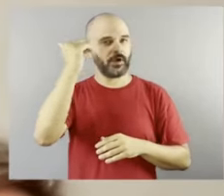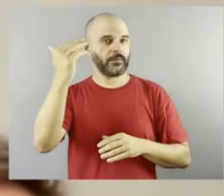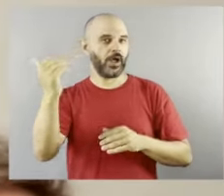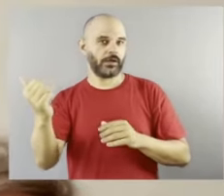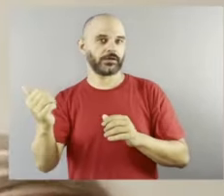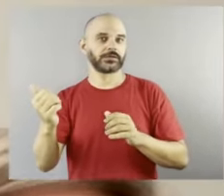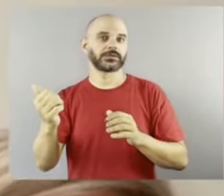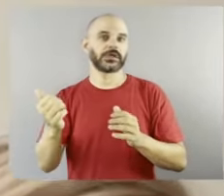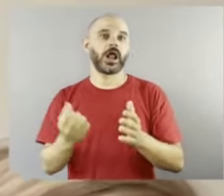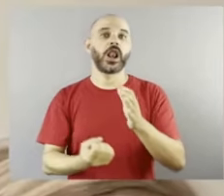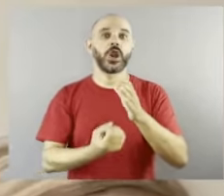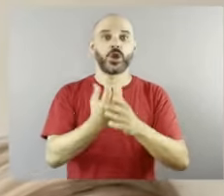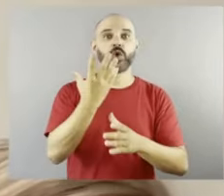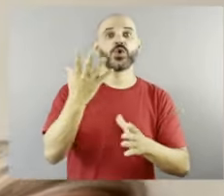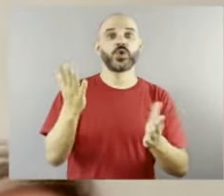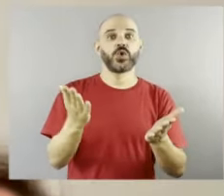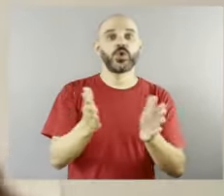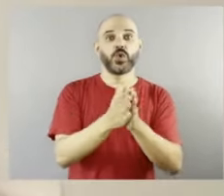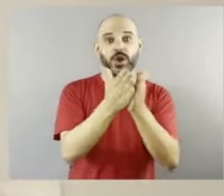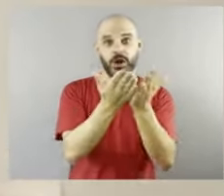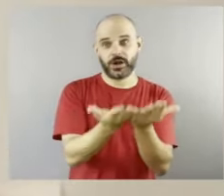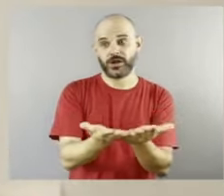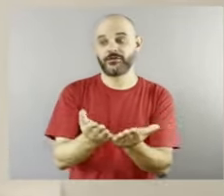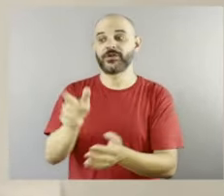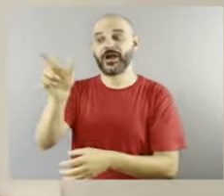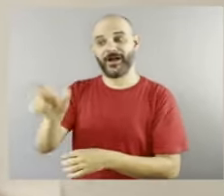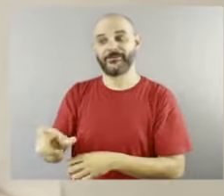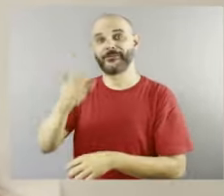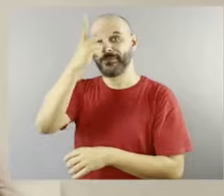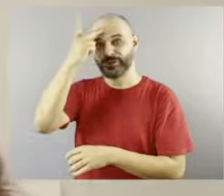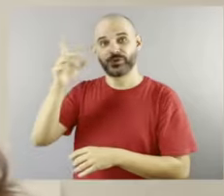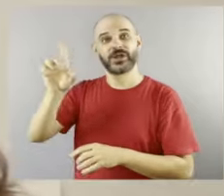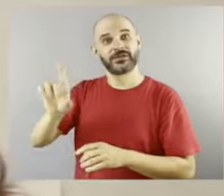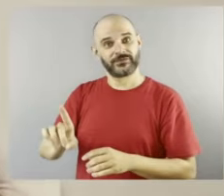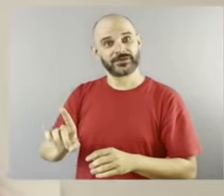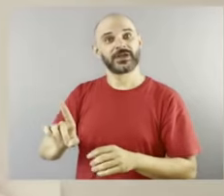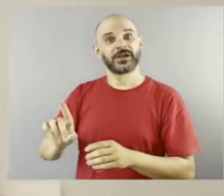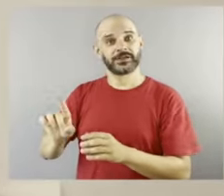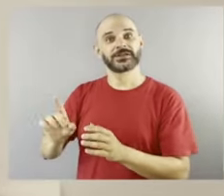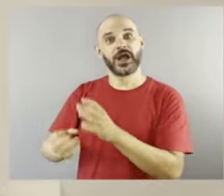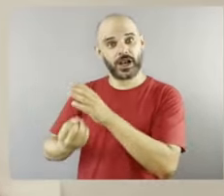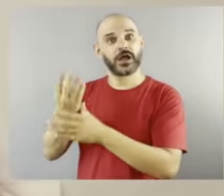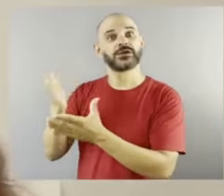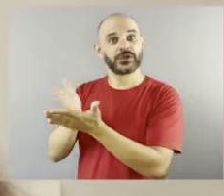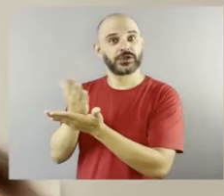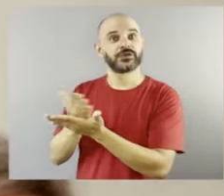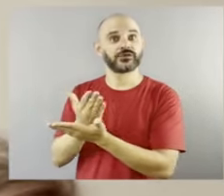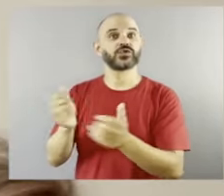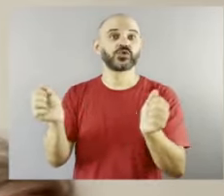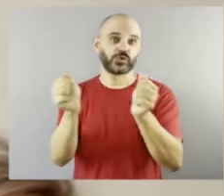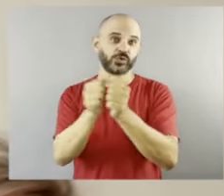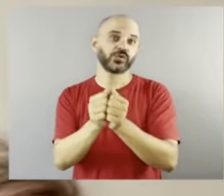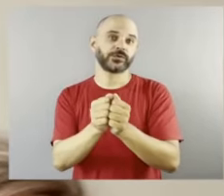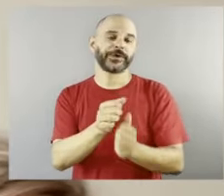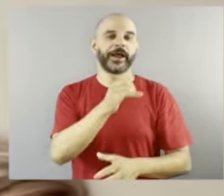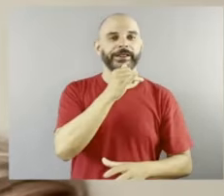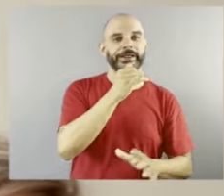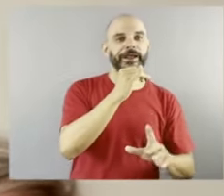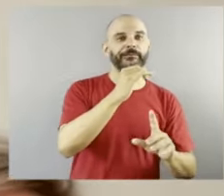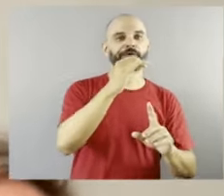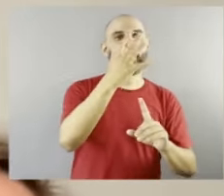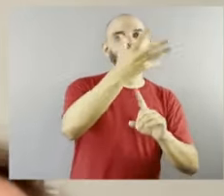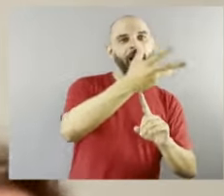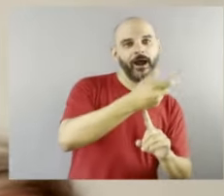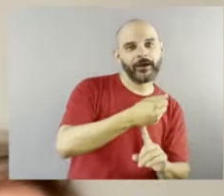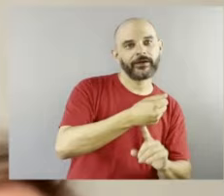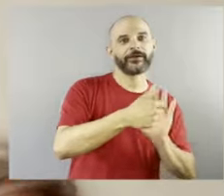com uma pessoa com deficiência lançando o livro. Fizemos uma vernissagem de arte com duas pessoas, uma com, uma sem